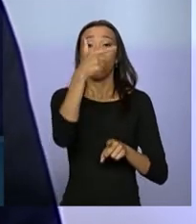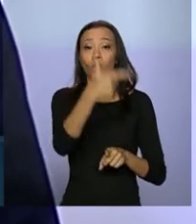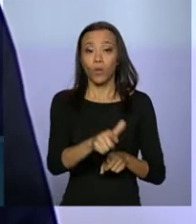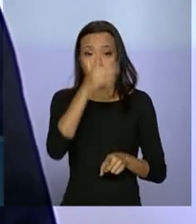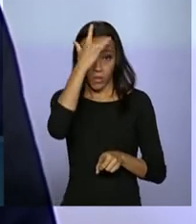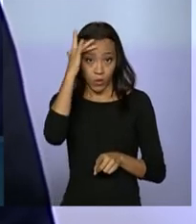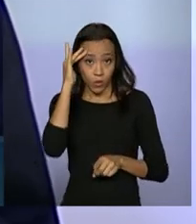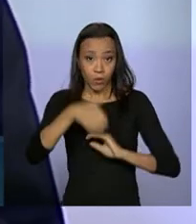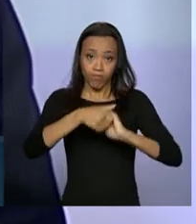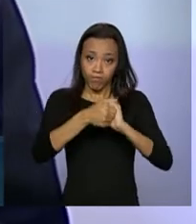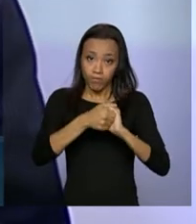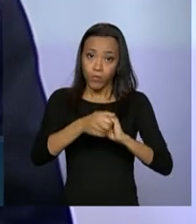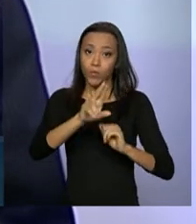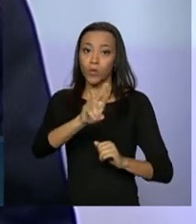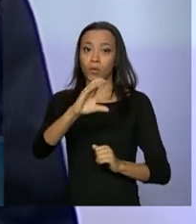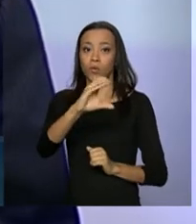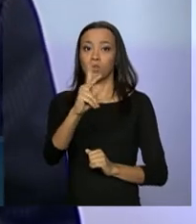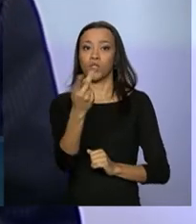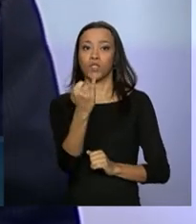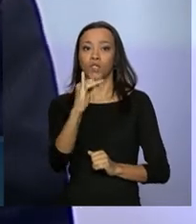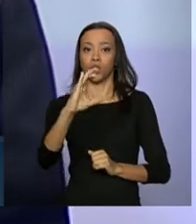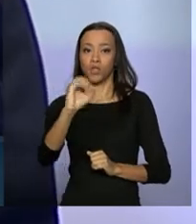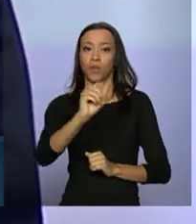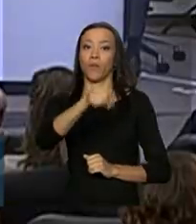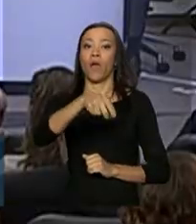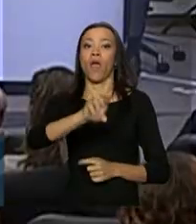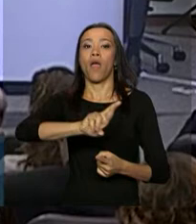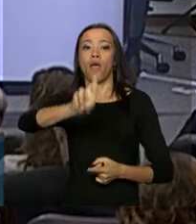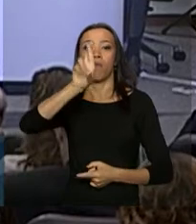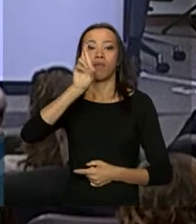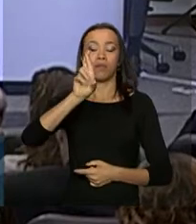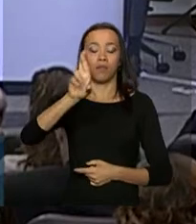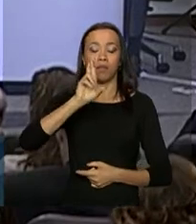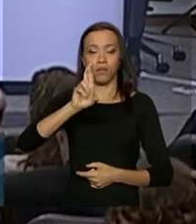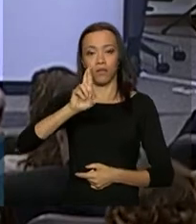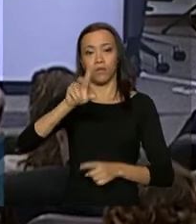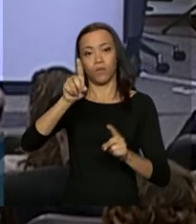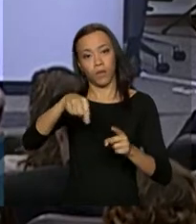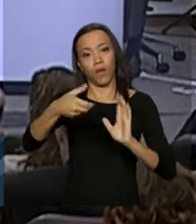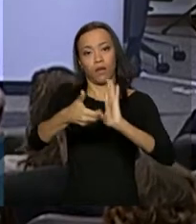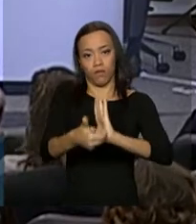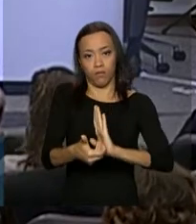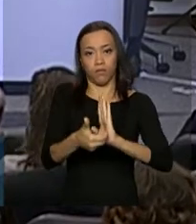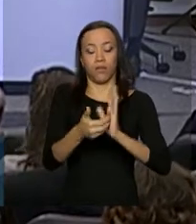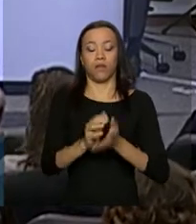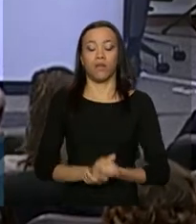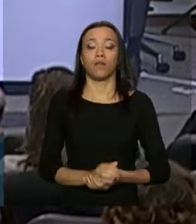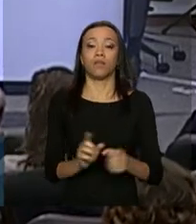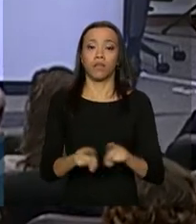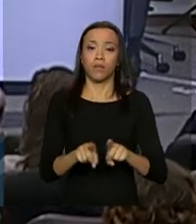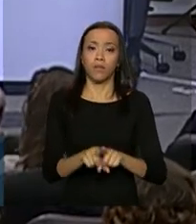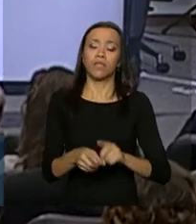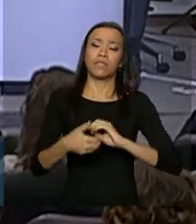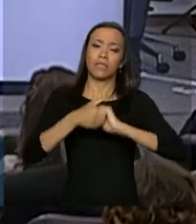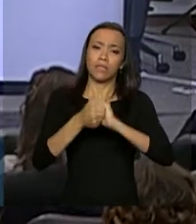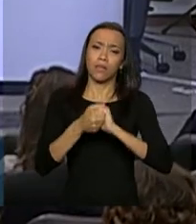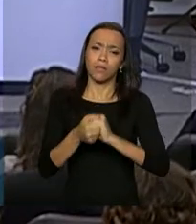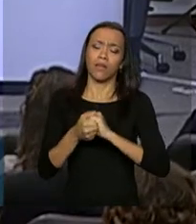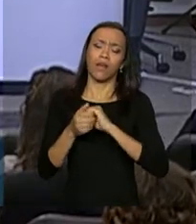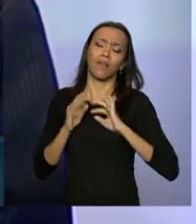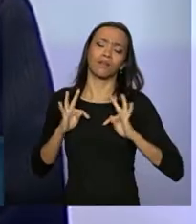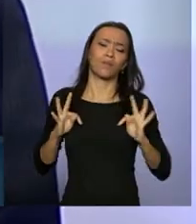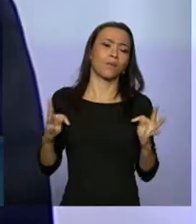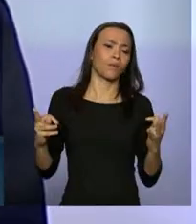saudar o nosso diretor, Paulo Sérgio da CIT. Queria saudar todos os nossos